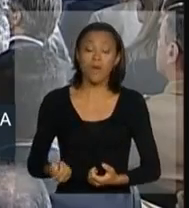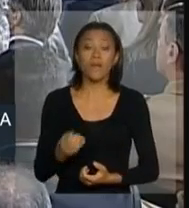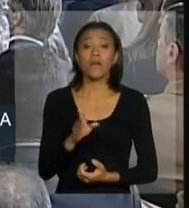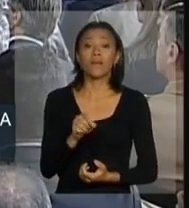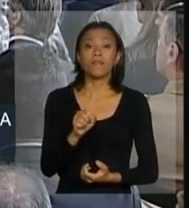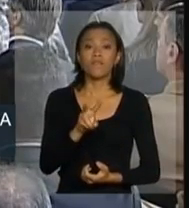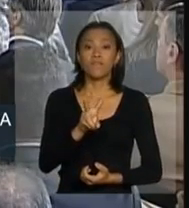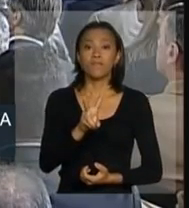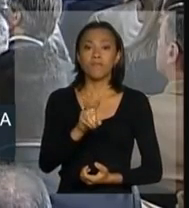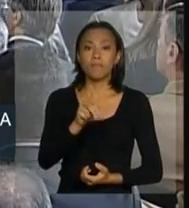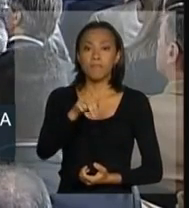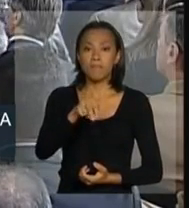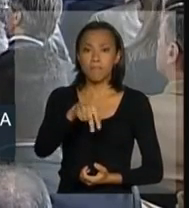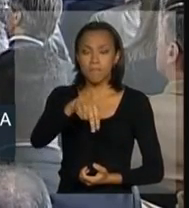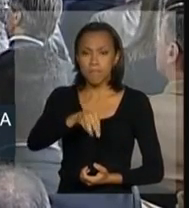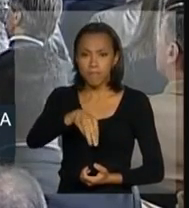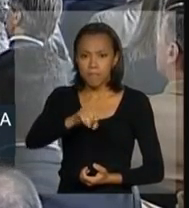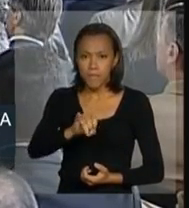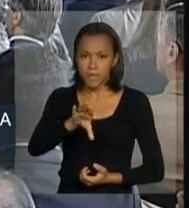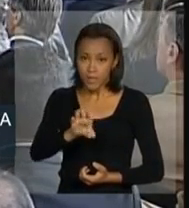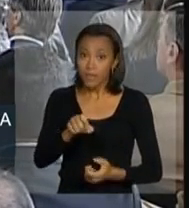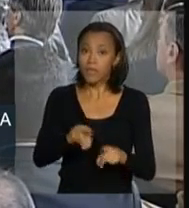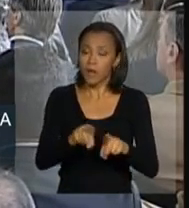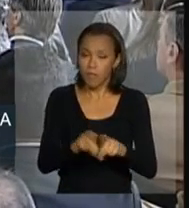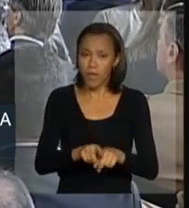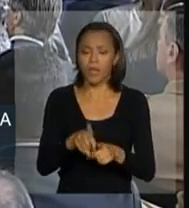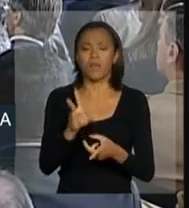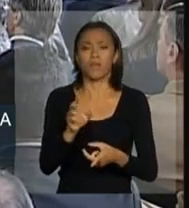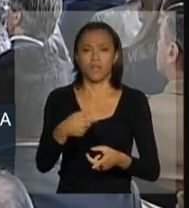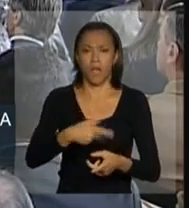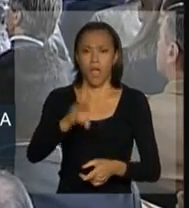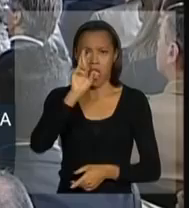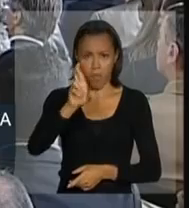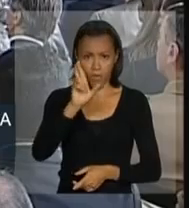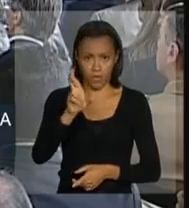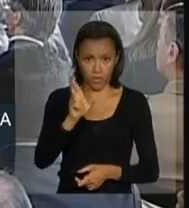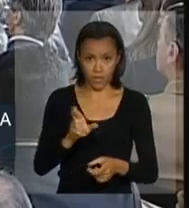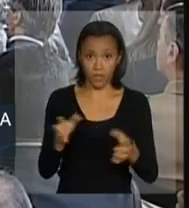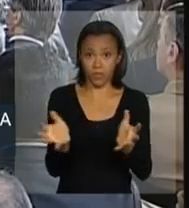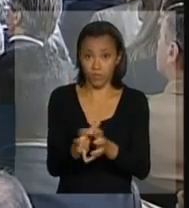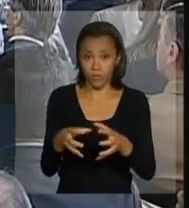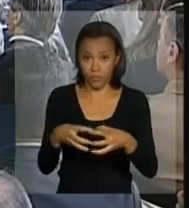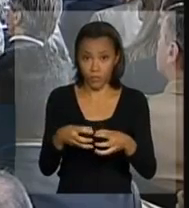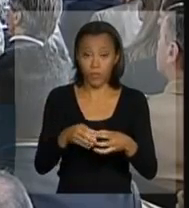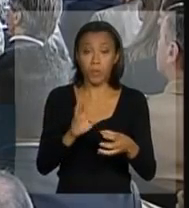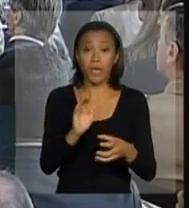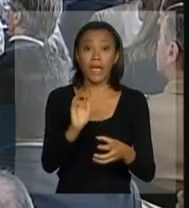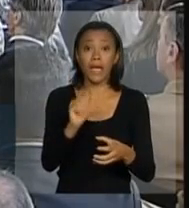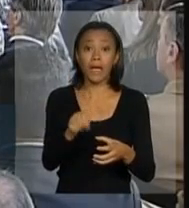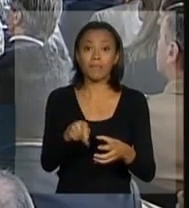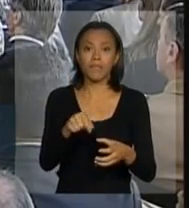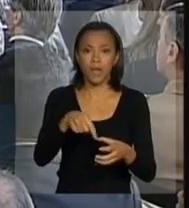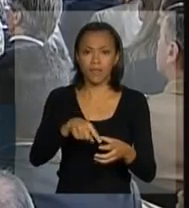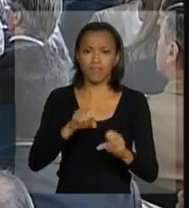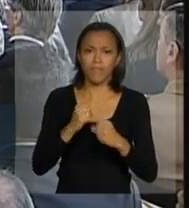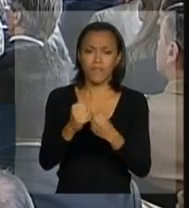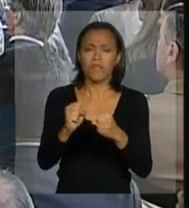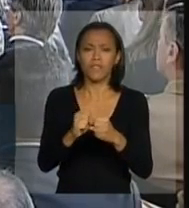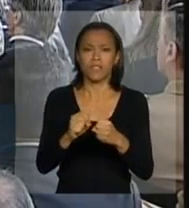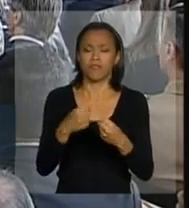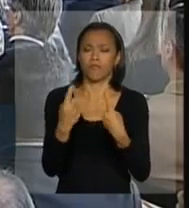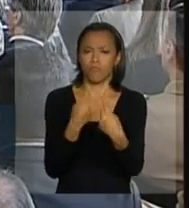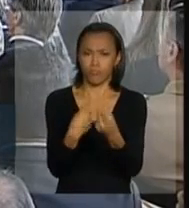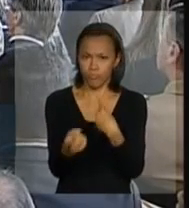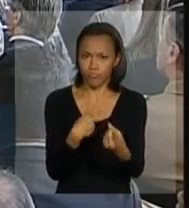Regina Miki, do senhor Ronaldo Alves, que está representando o gabinete do deputado Joi Valle, da Frente Parlamentar em Defesa do Trânsito